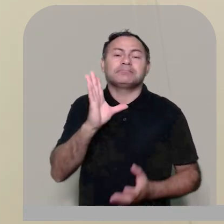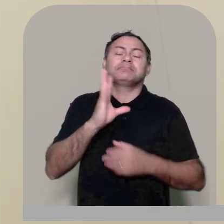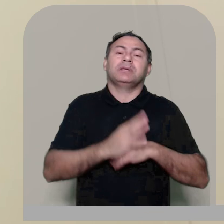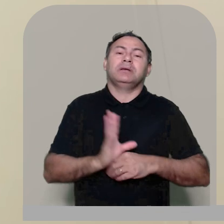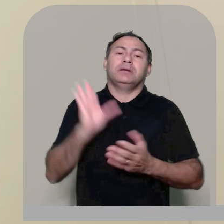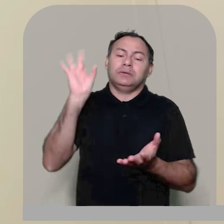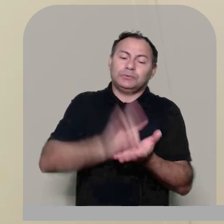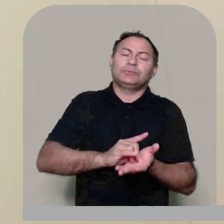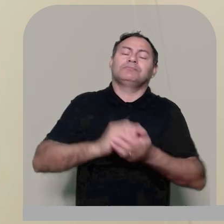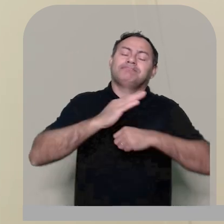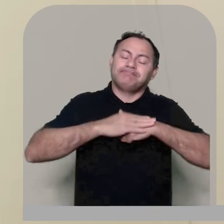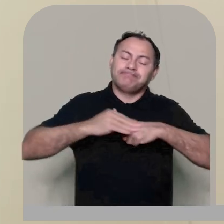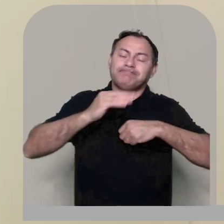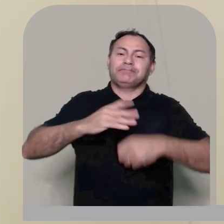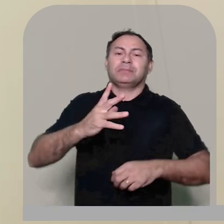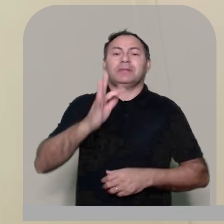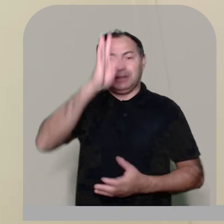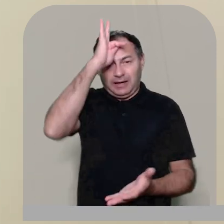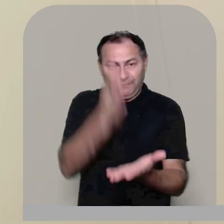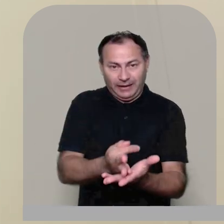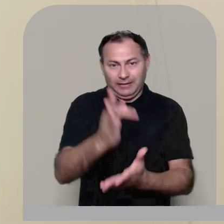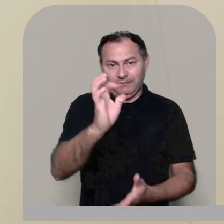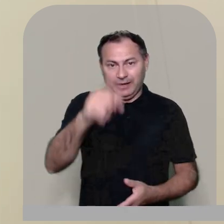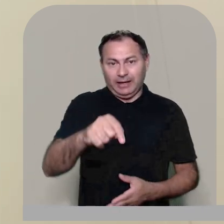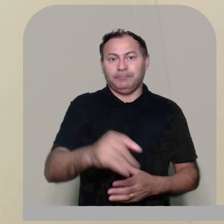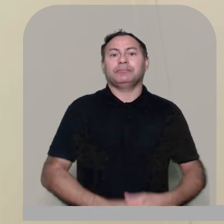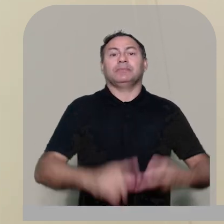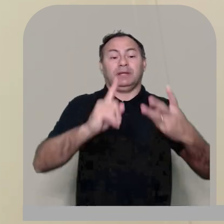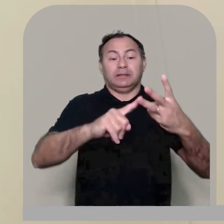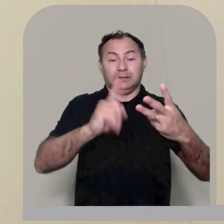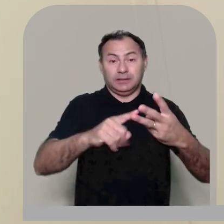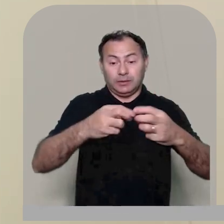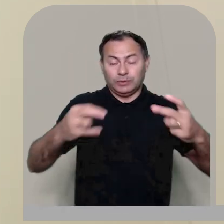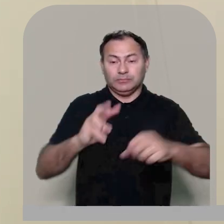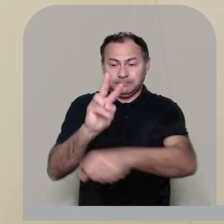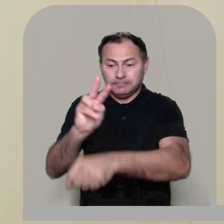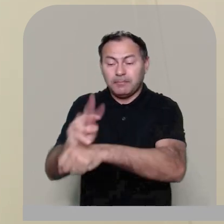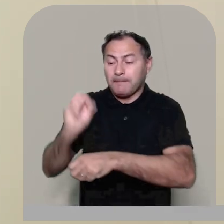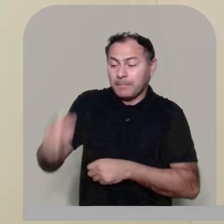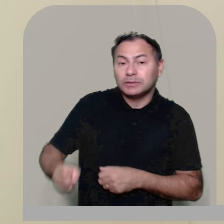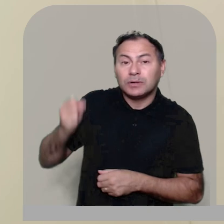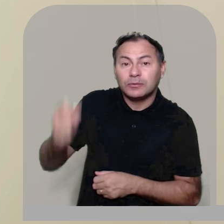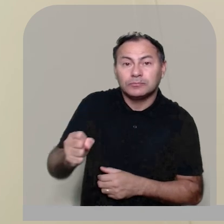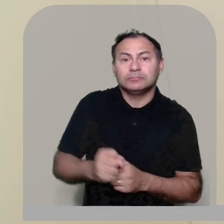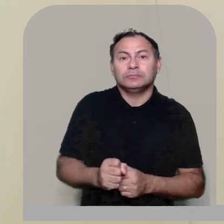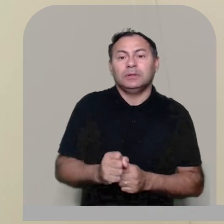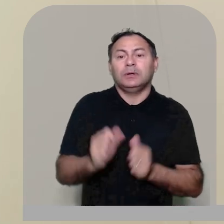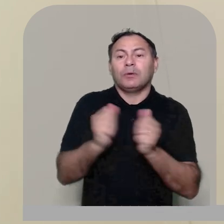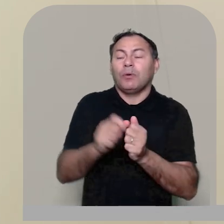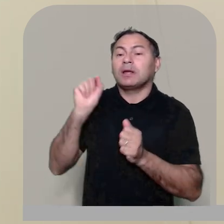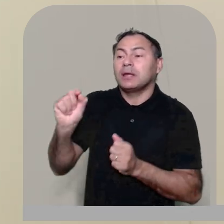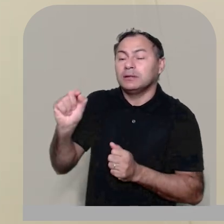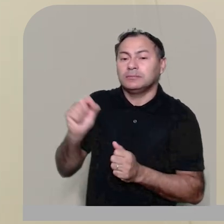consolação da fé e por fim uma terceira categoria desse cuidado pastoral com